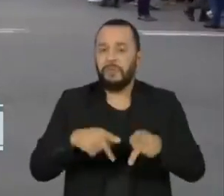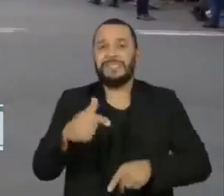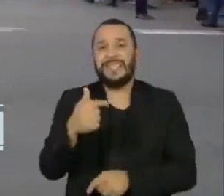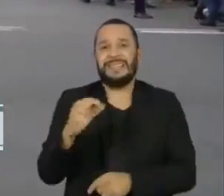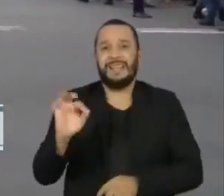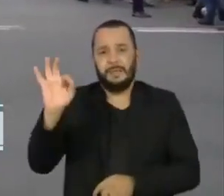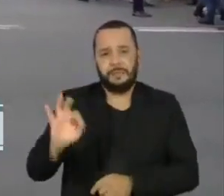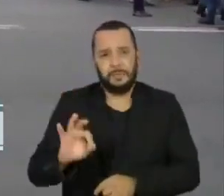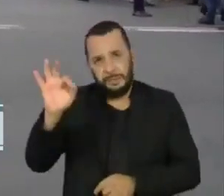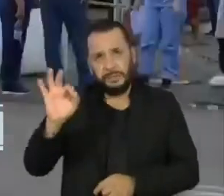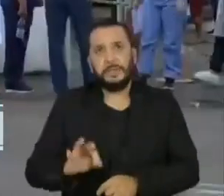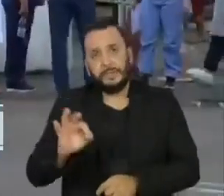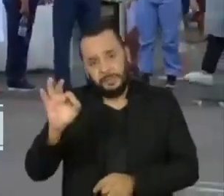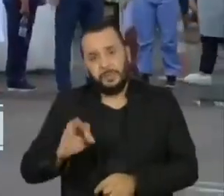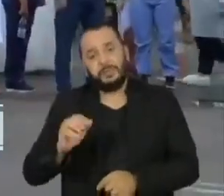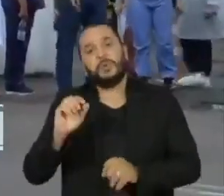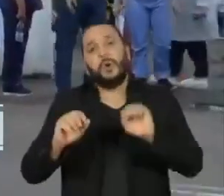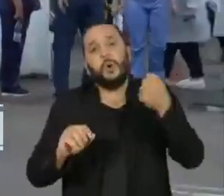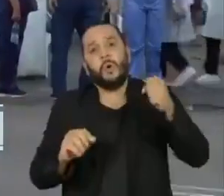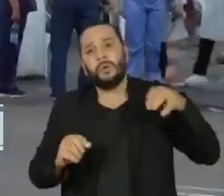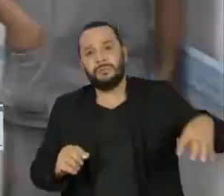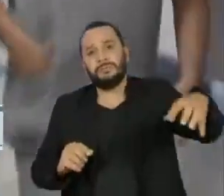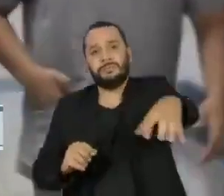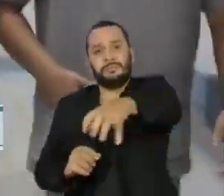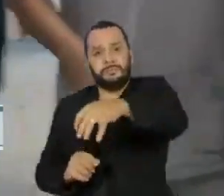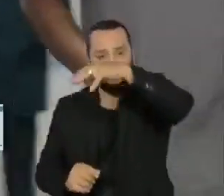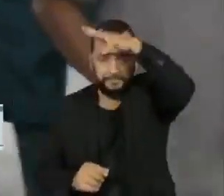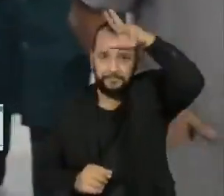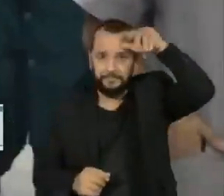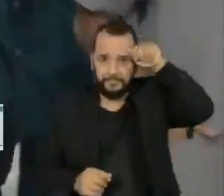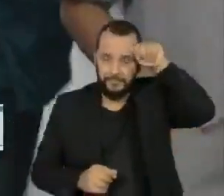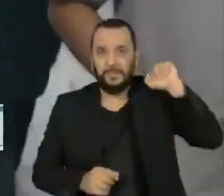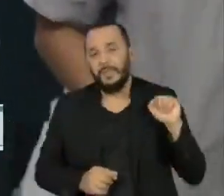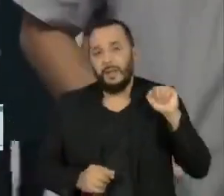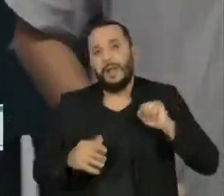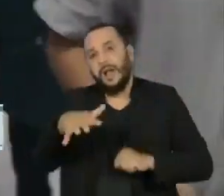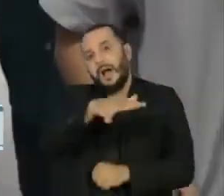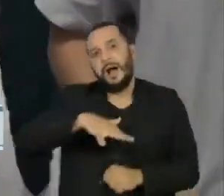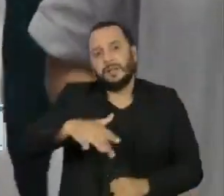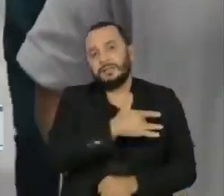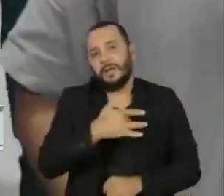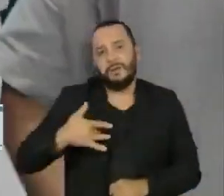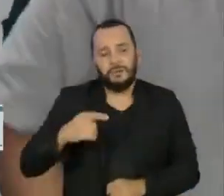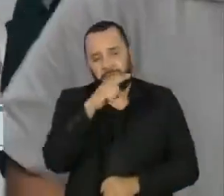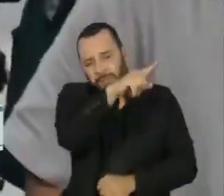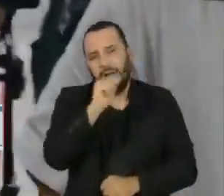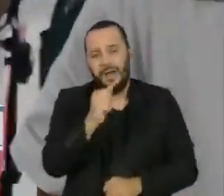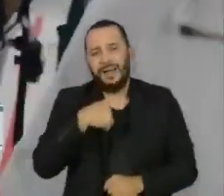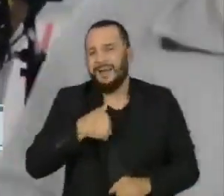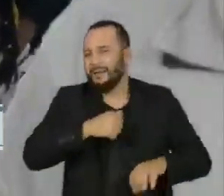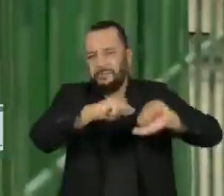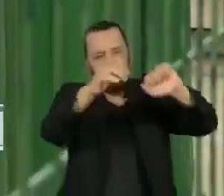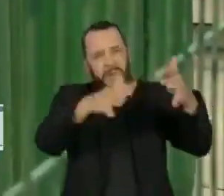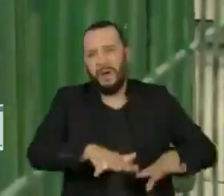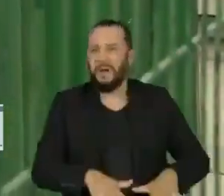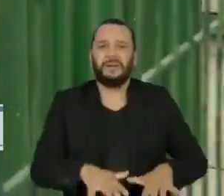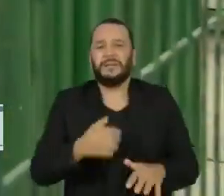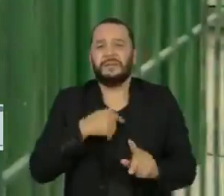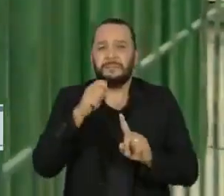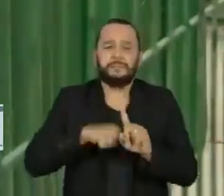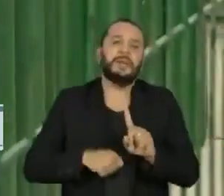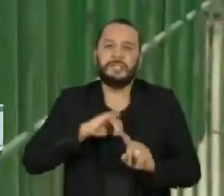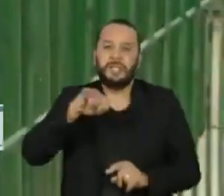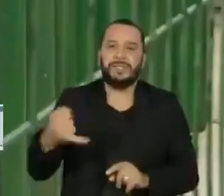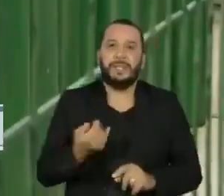% da população de oito municípios do Amazonas. O sistema de saúde da capital amazonense entrou em colapso em janeiro, com